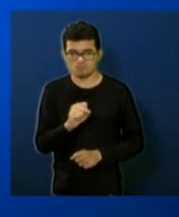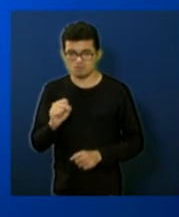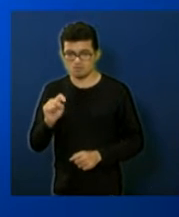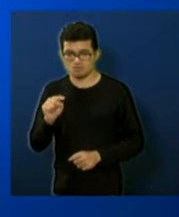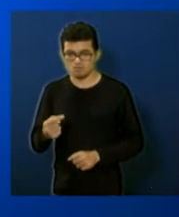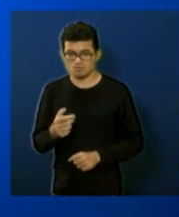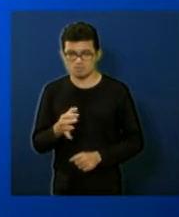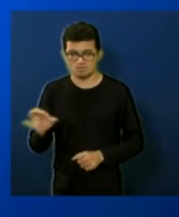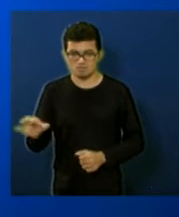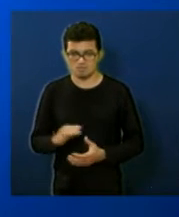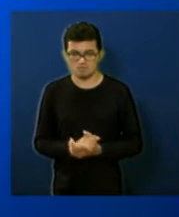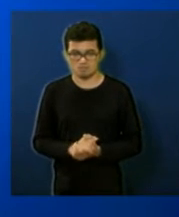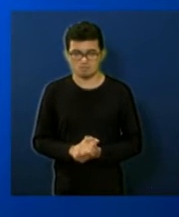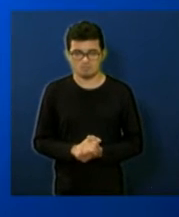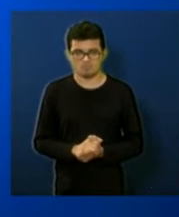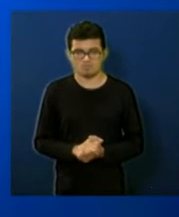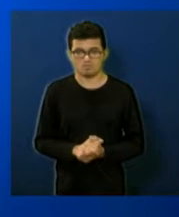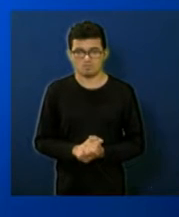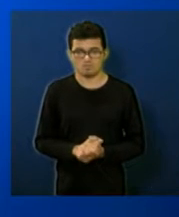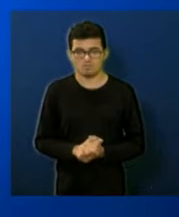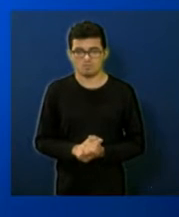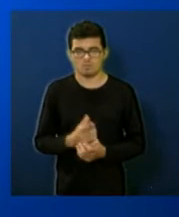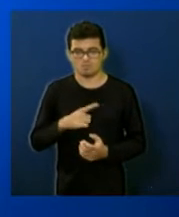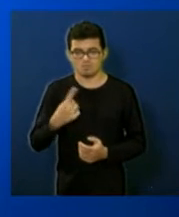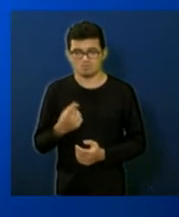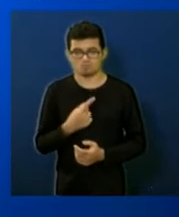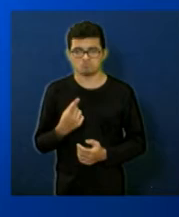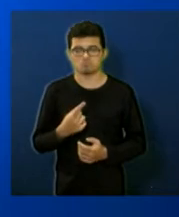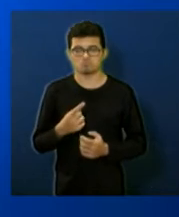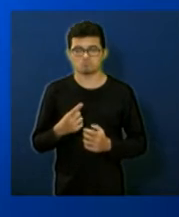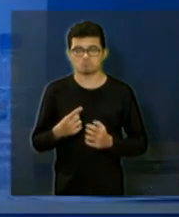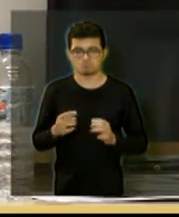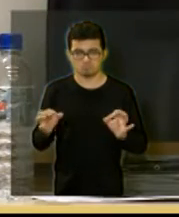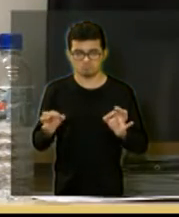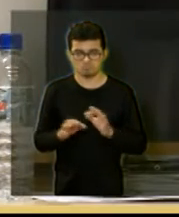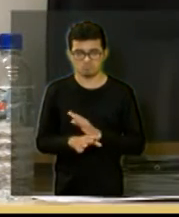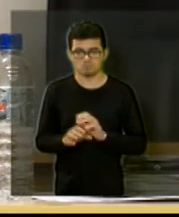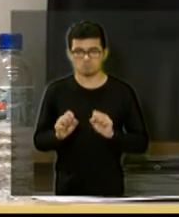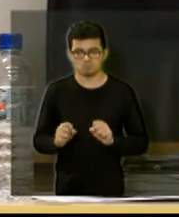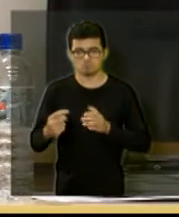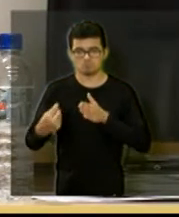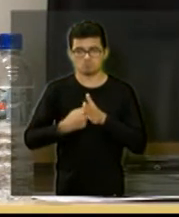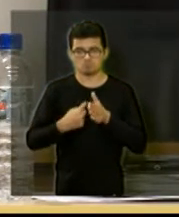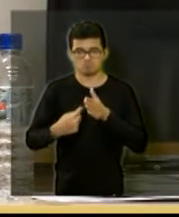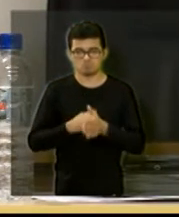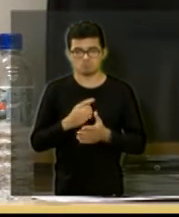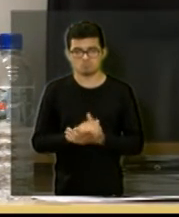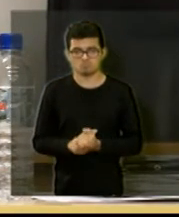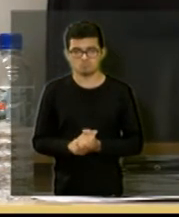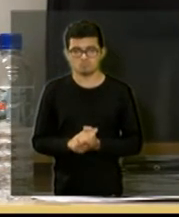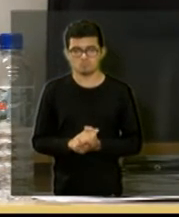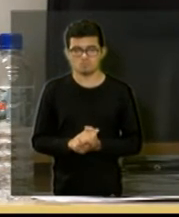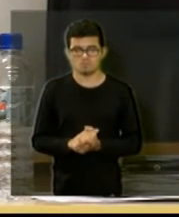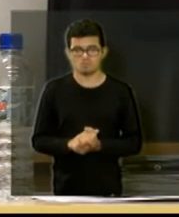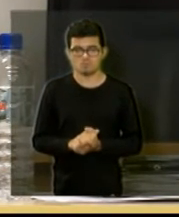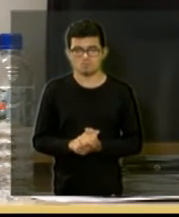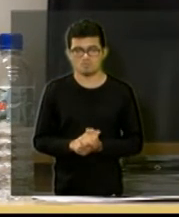essa é a nossa apresentação estamos à disposição eu abro perguntas